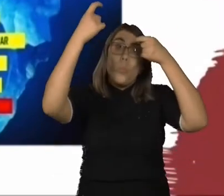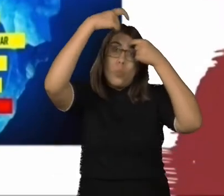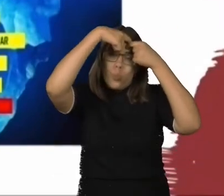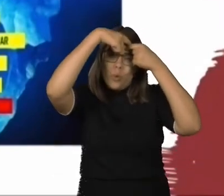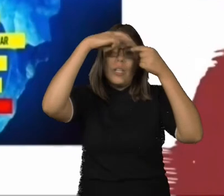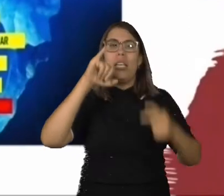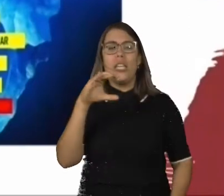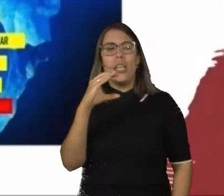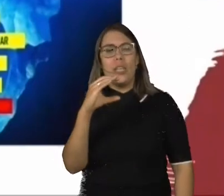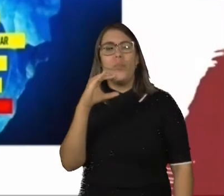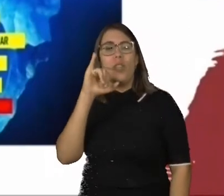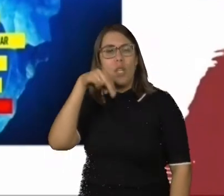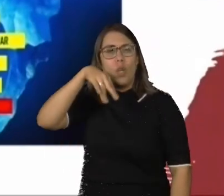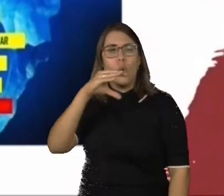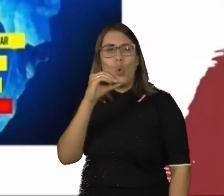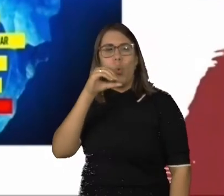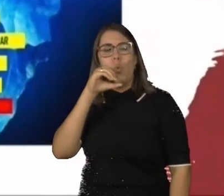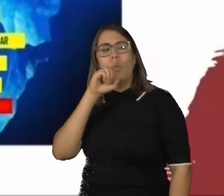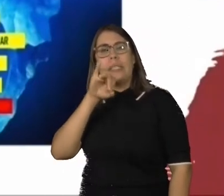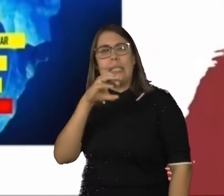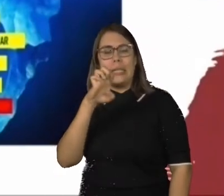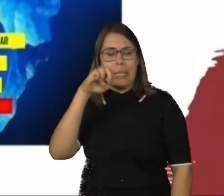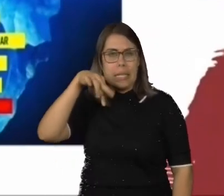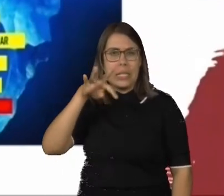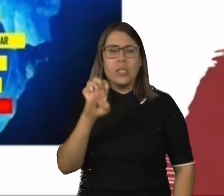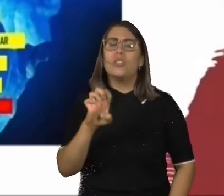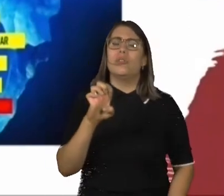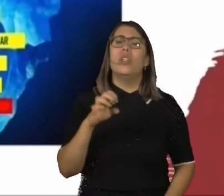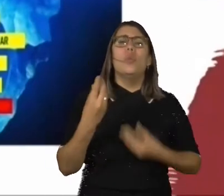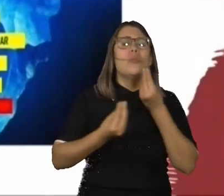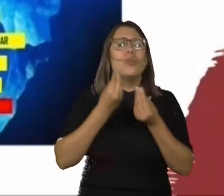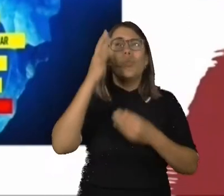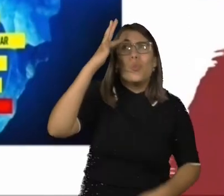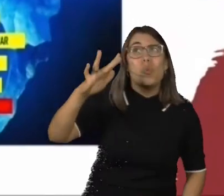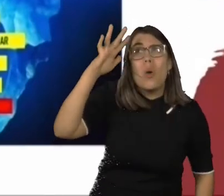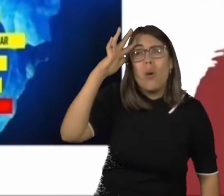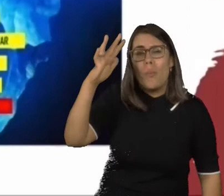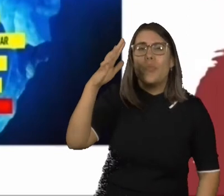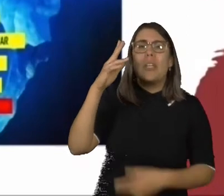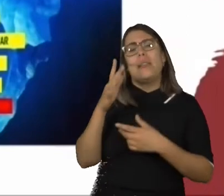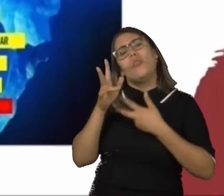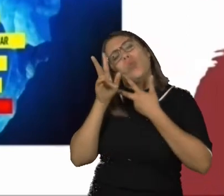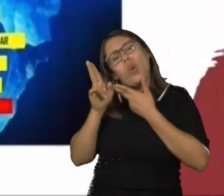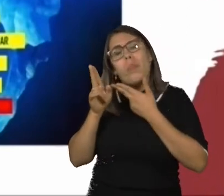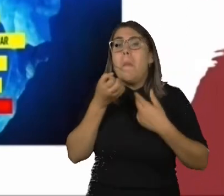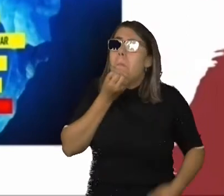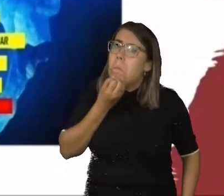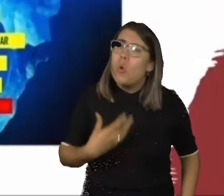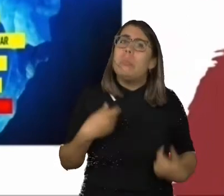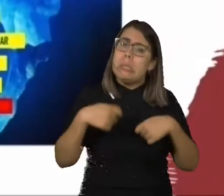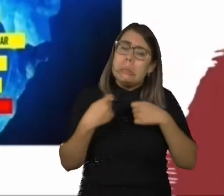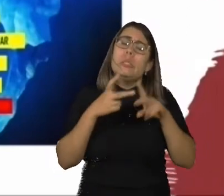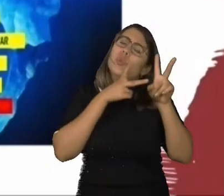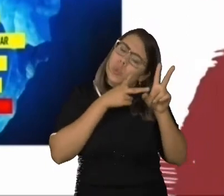a importância do sono, né? O sono, meu Deus, ele mexe na nossa imunidade, na glândula pineal, ou seja, é muito importante porque é